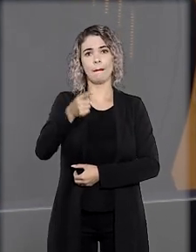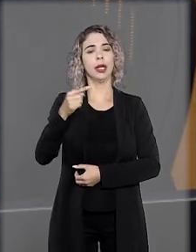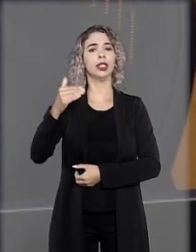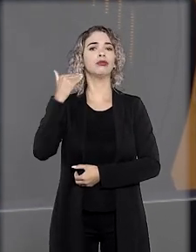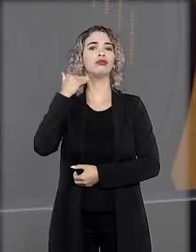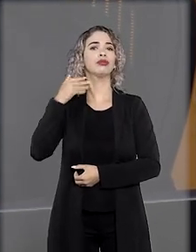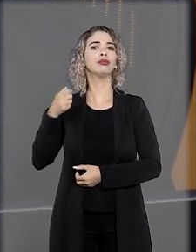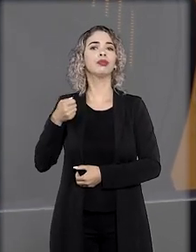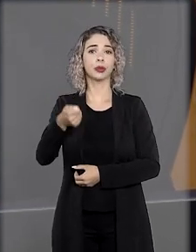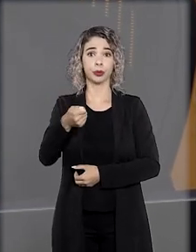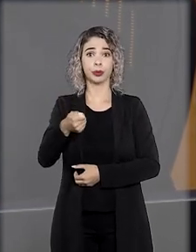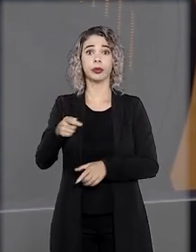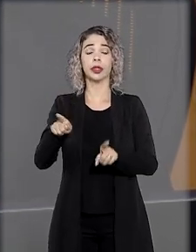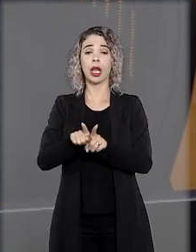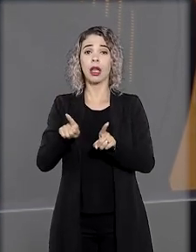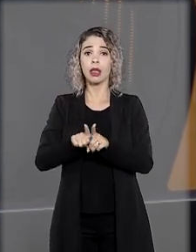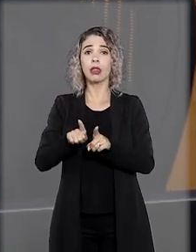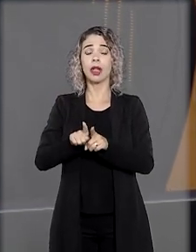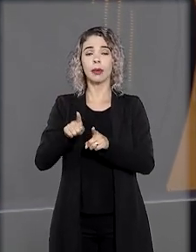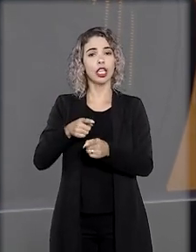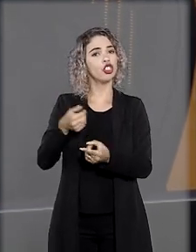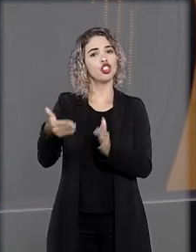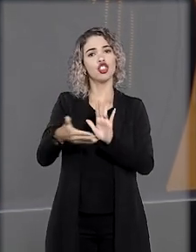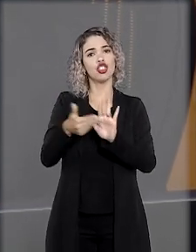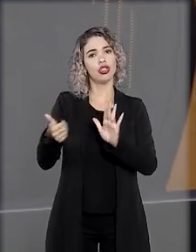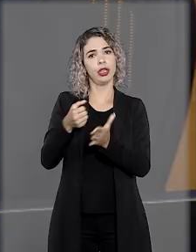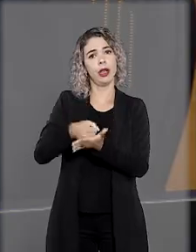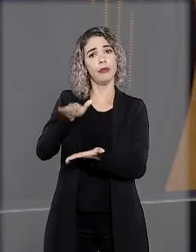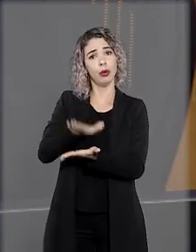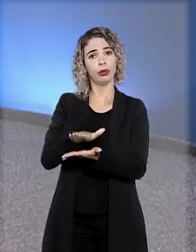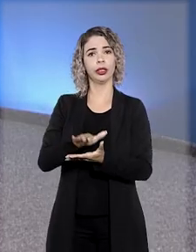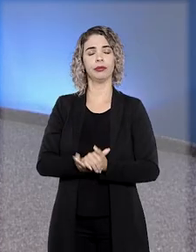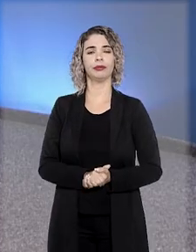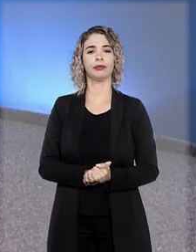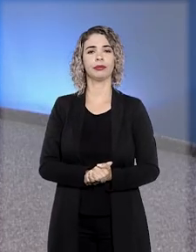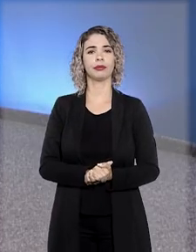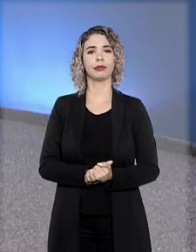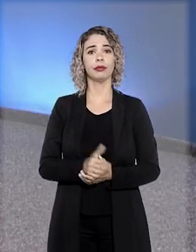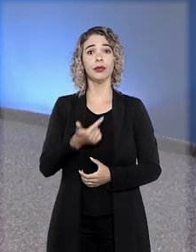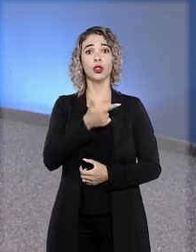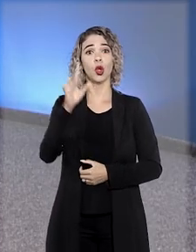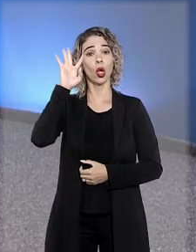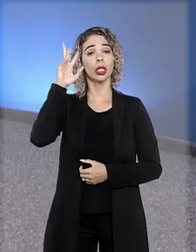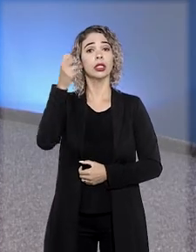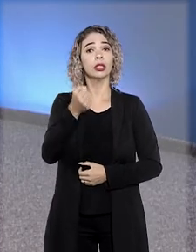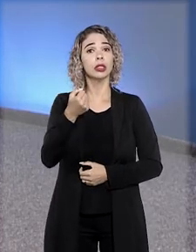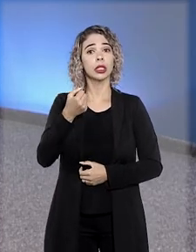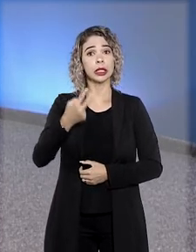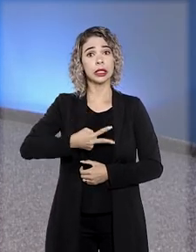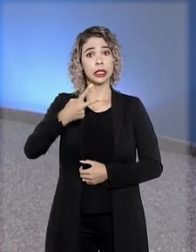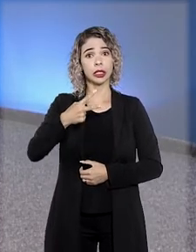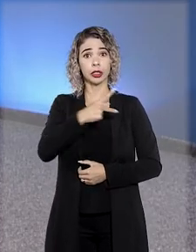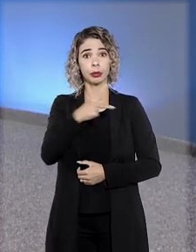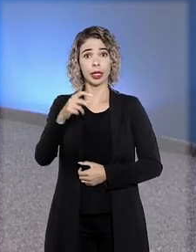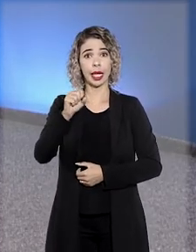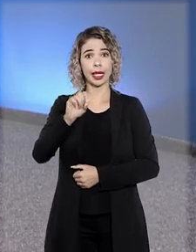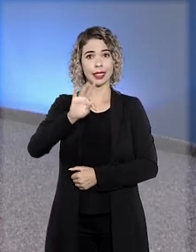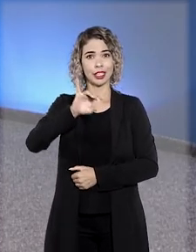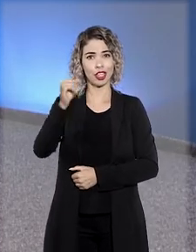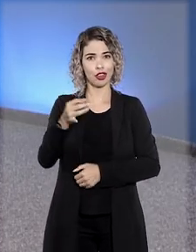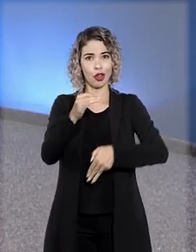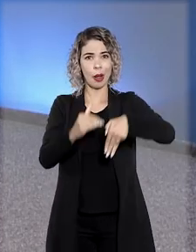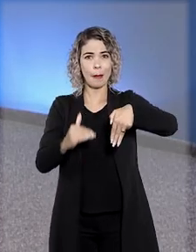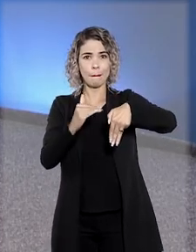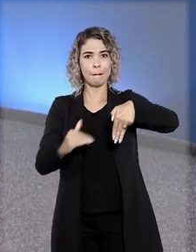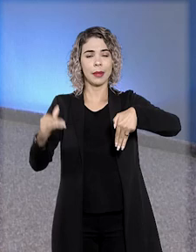pelo sindicato, com o consequente afastamento da multa. Em outro julgamento monocrático, o vice-presidente do